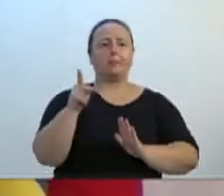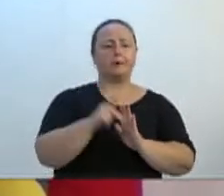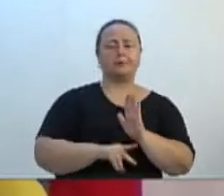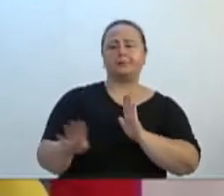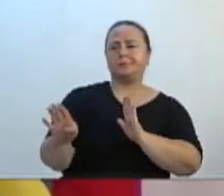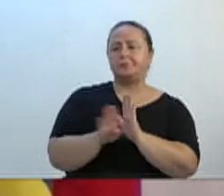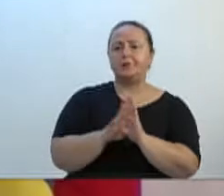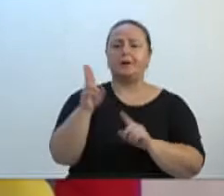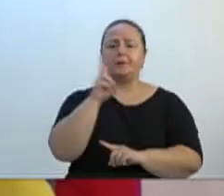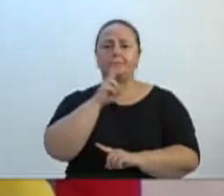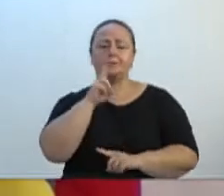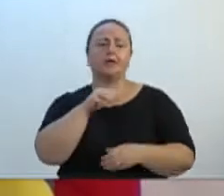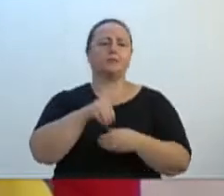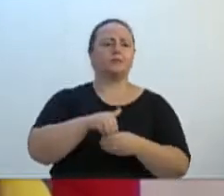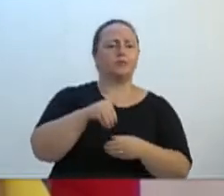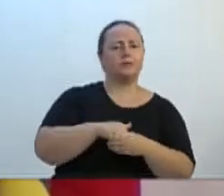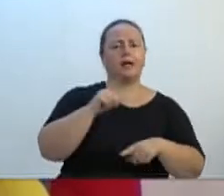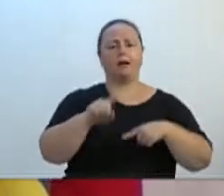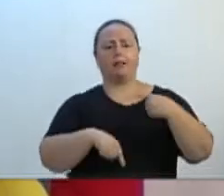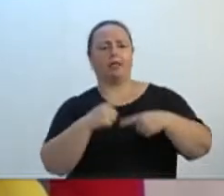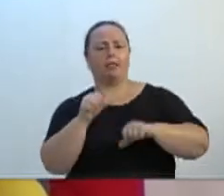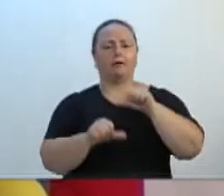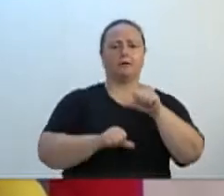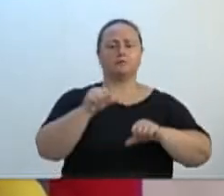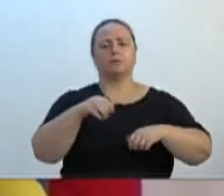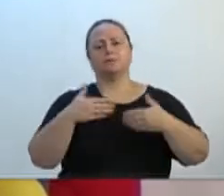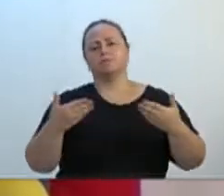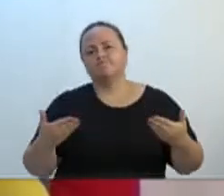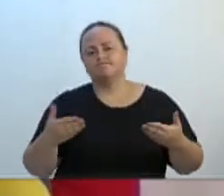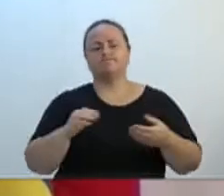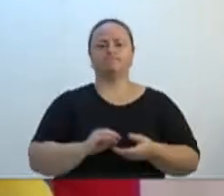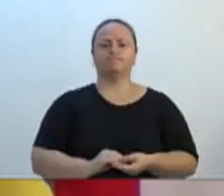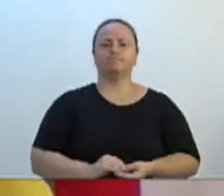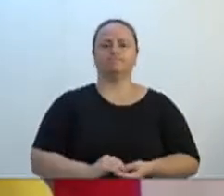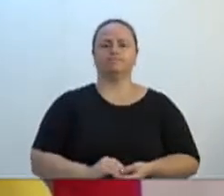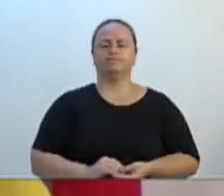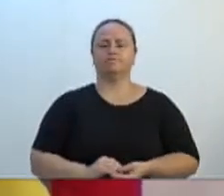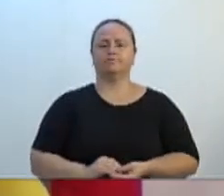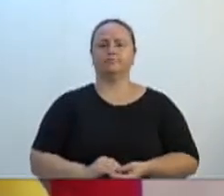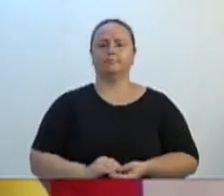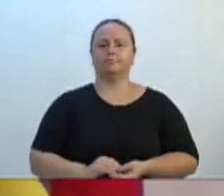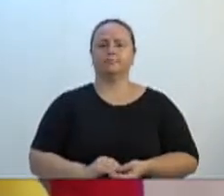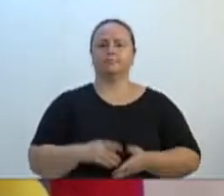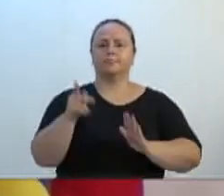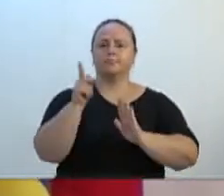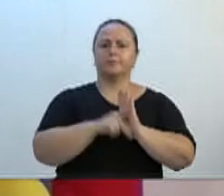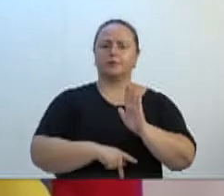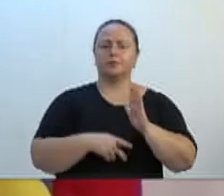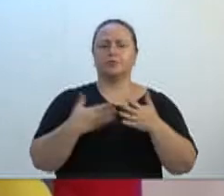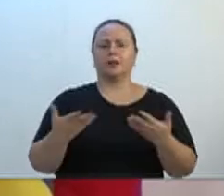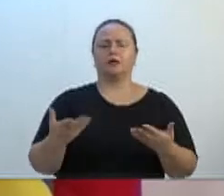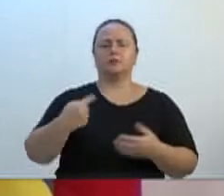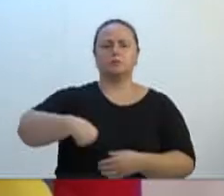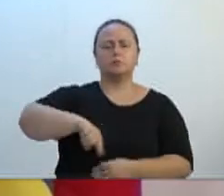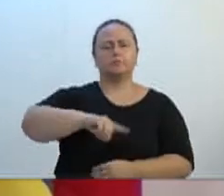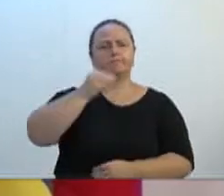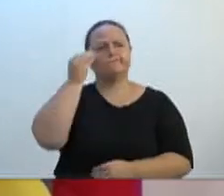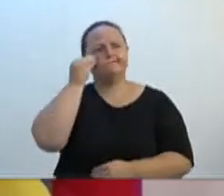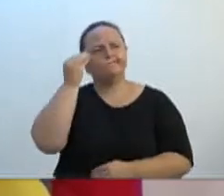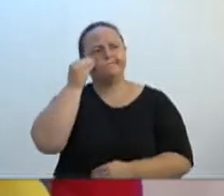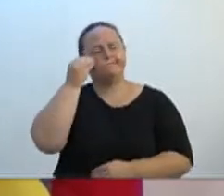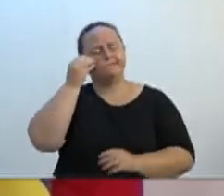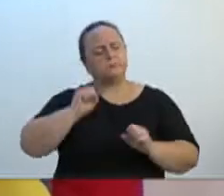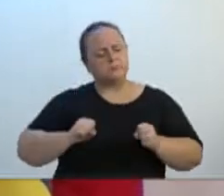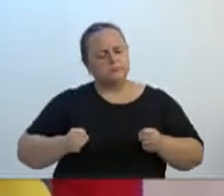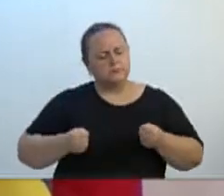de urgência, urgentíssima e tal. Enfim, projetos que a gente, por mais que tente com carinho, com atenção, com dedicação,